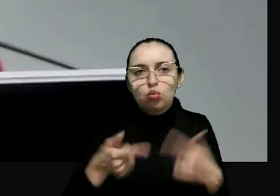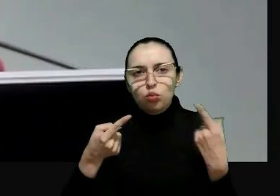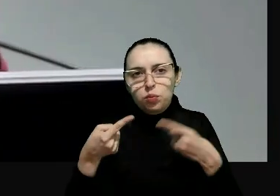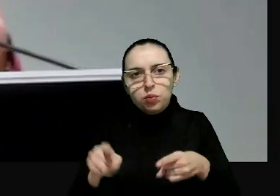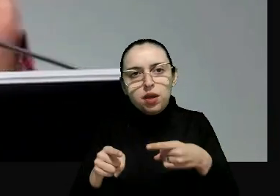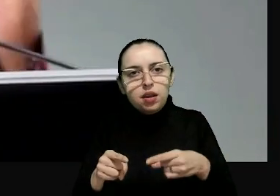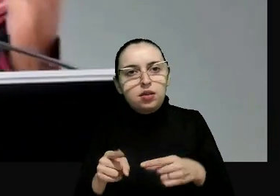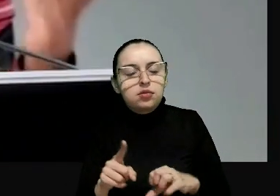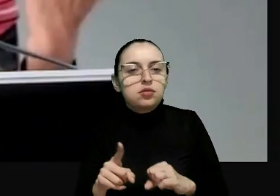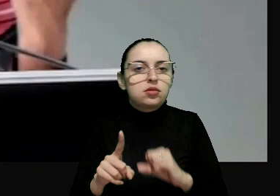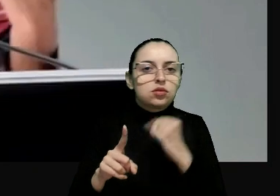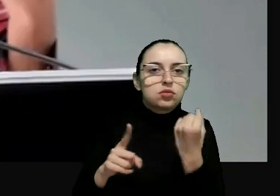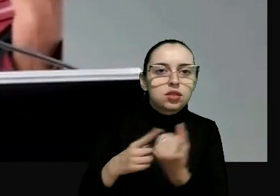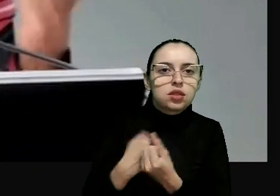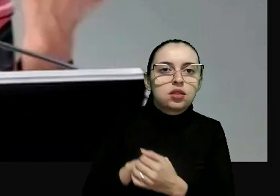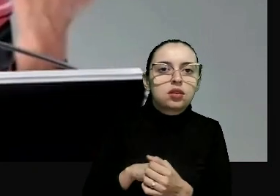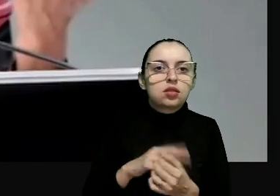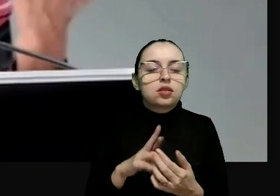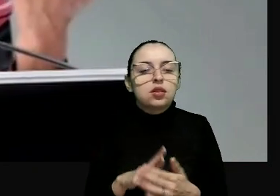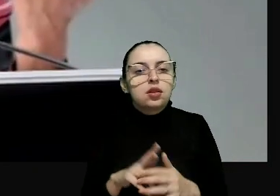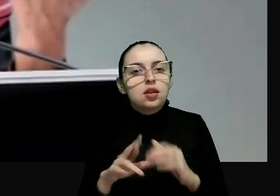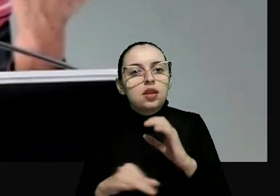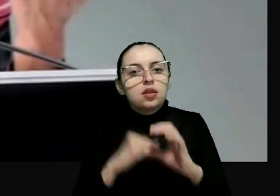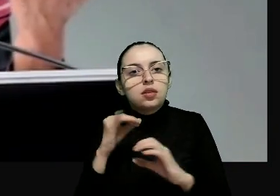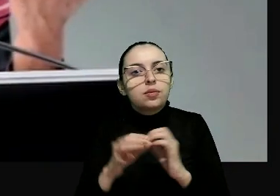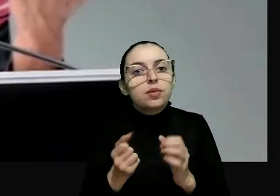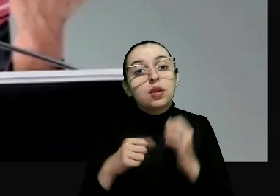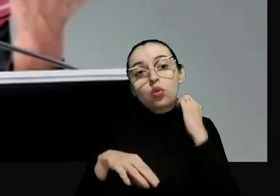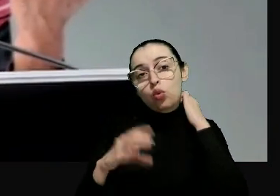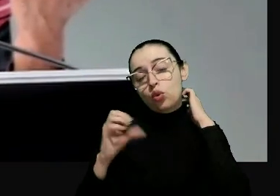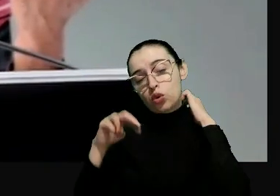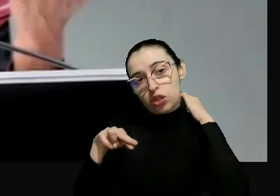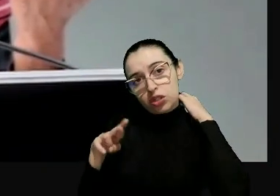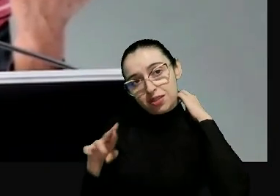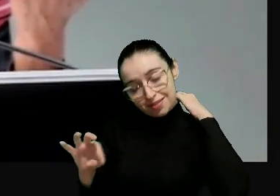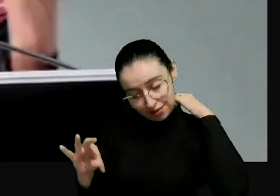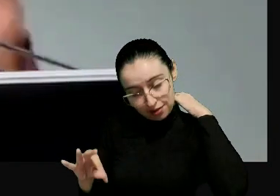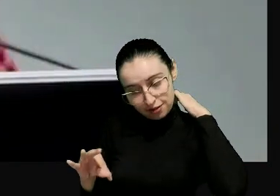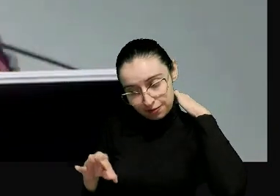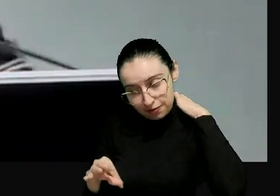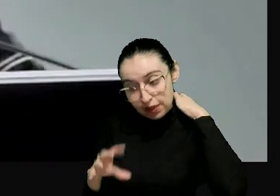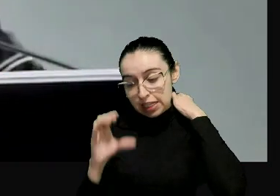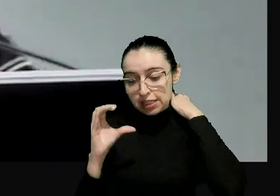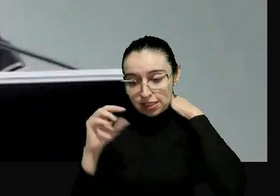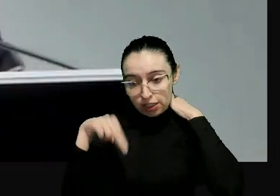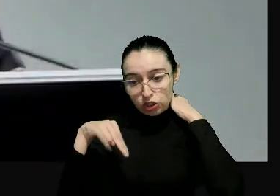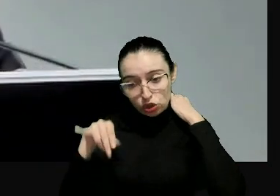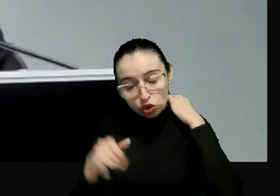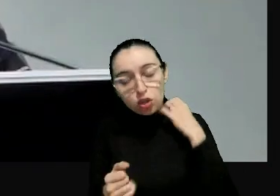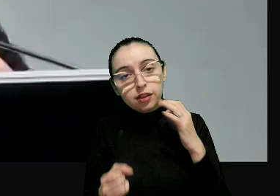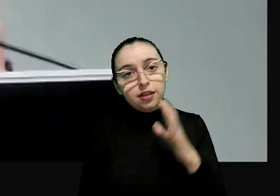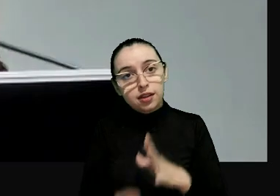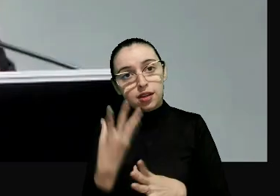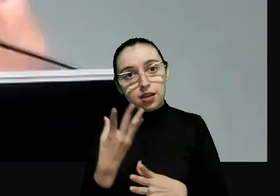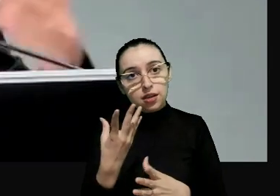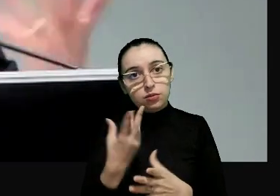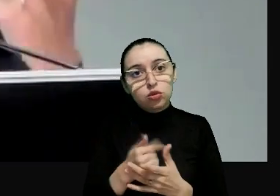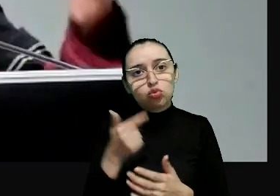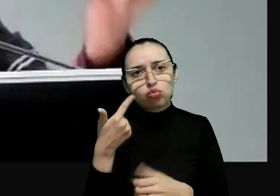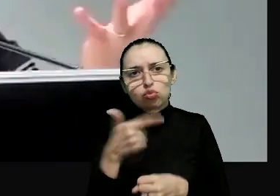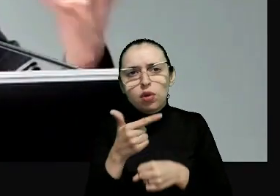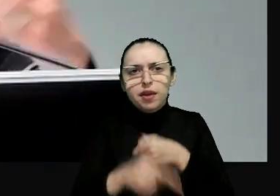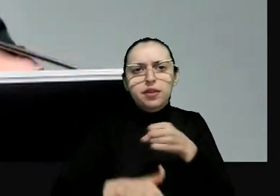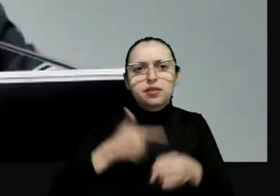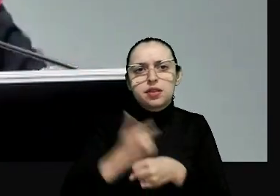impacto. Há uma unidade na corte intra-americana de supervisão de casos. E no CNJ, nós criamos, foi